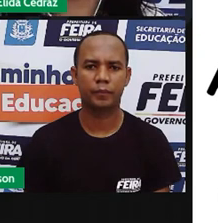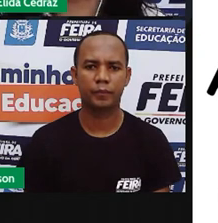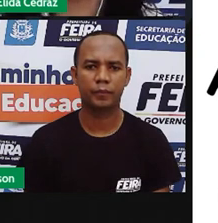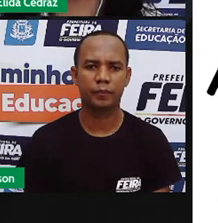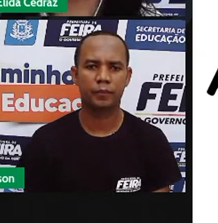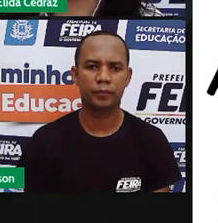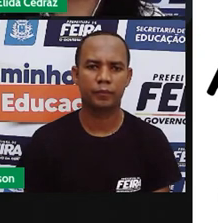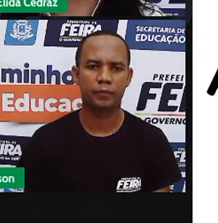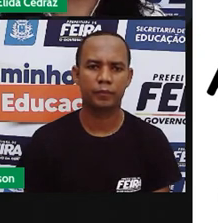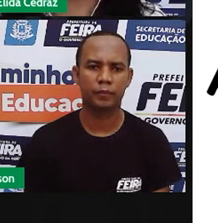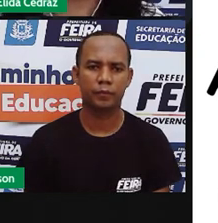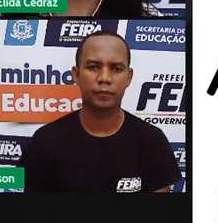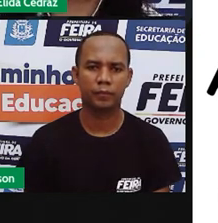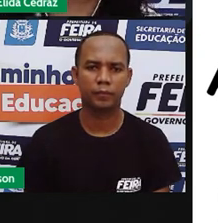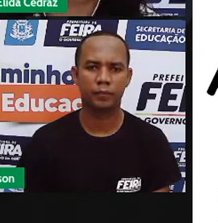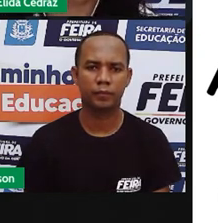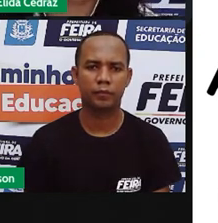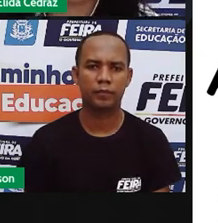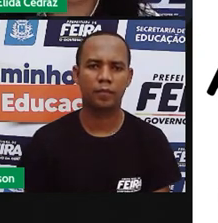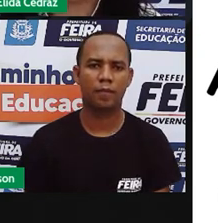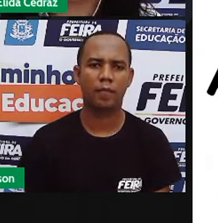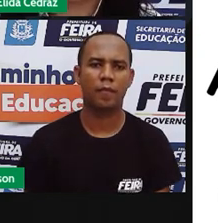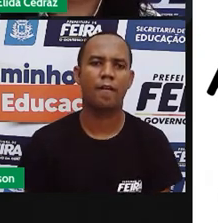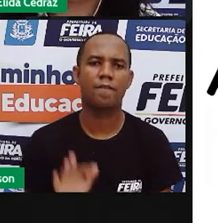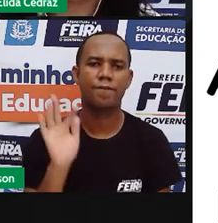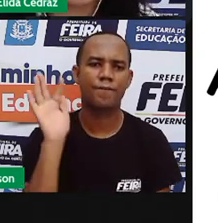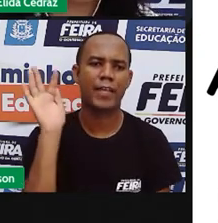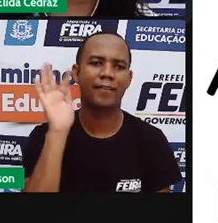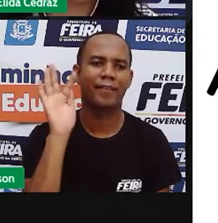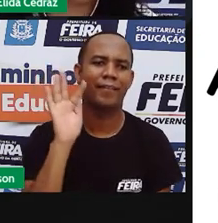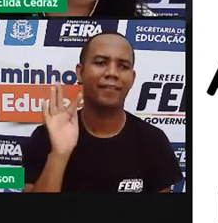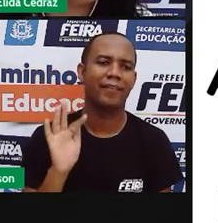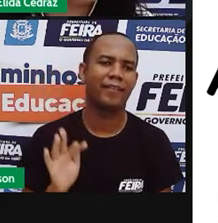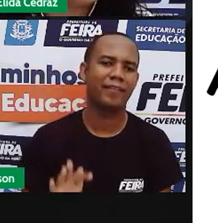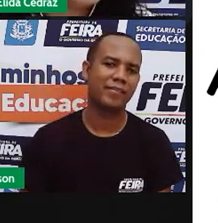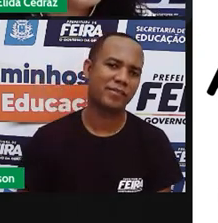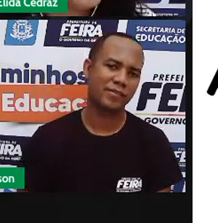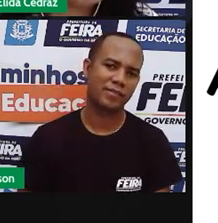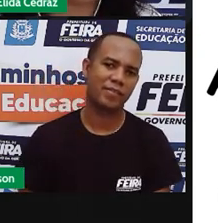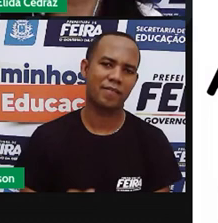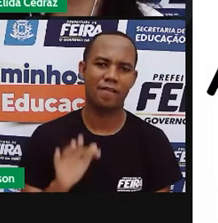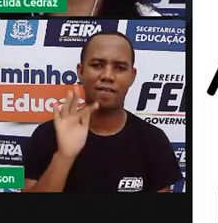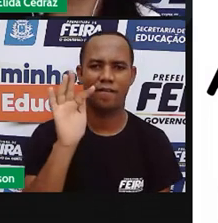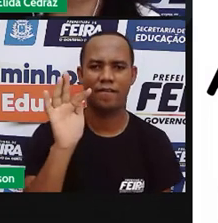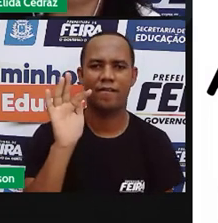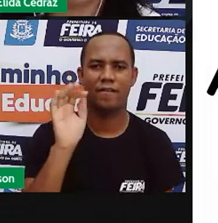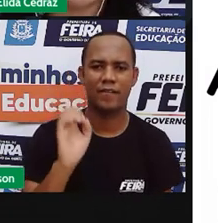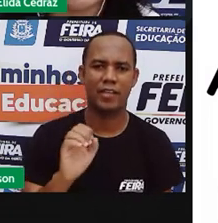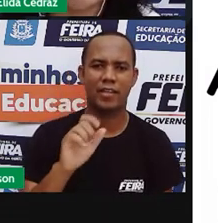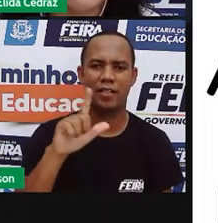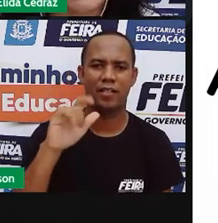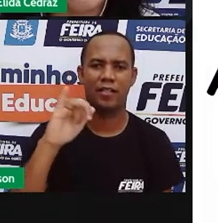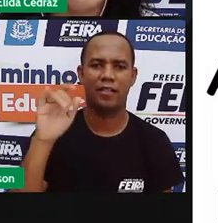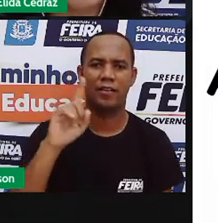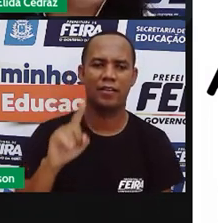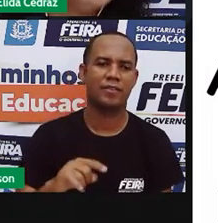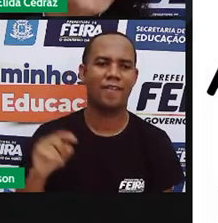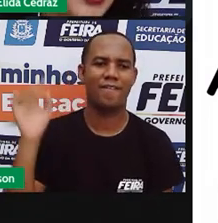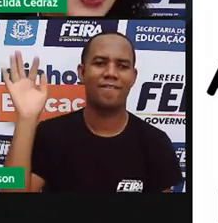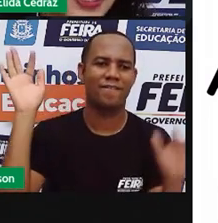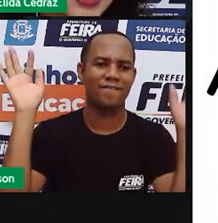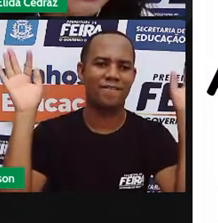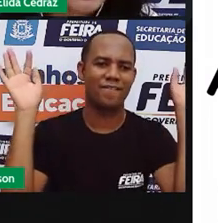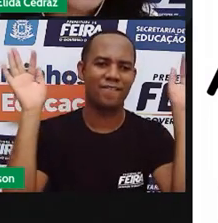Maria está muito feliz. A Pró mudou novamente a palavra.